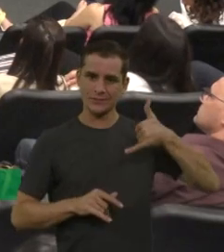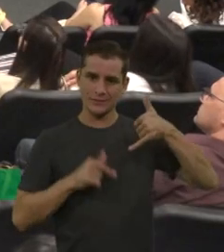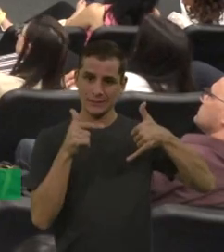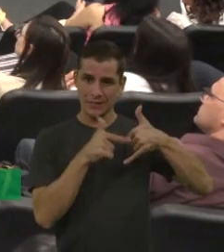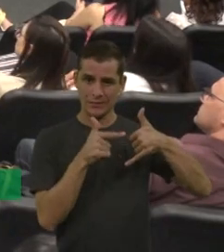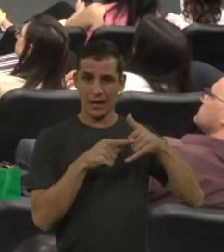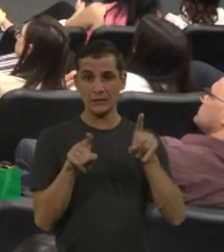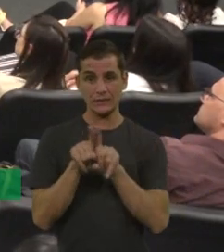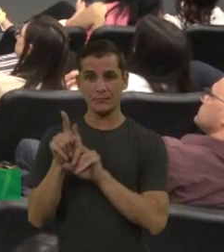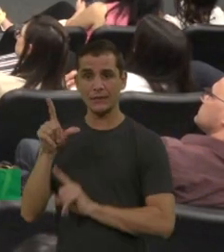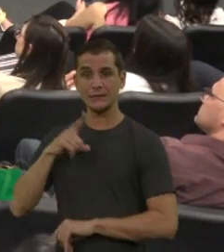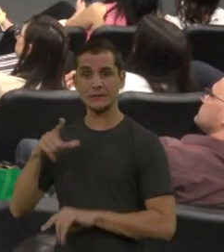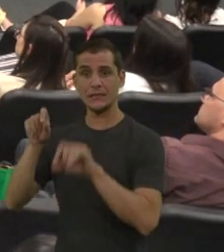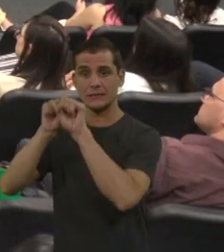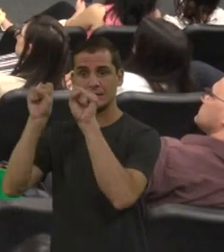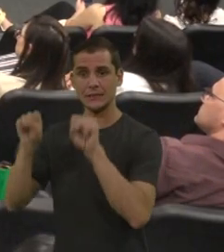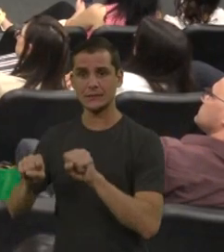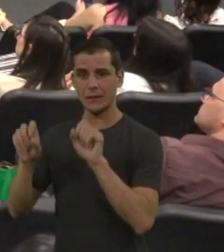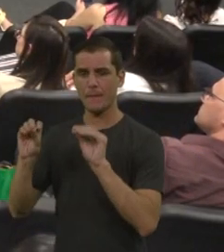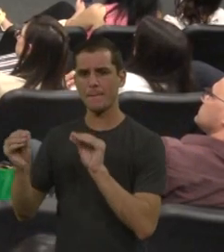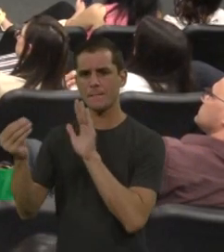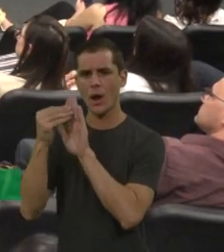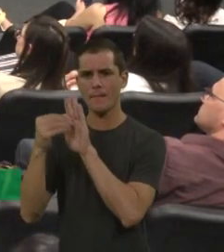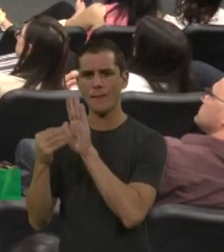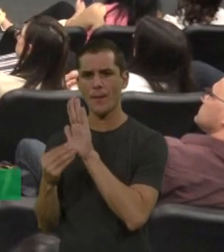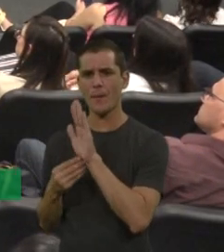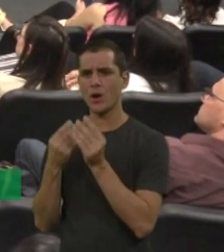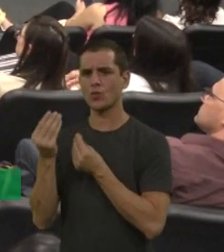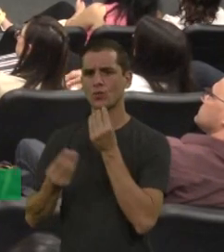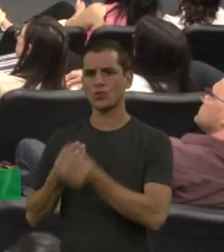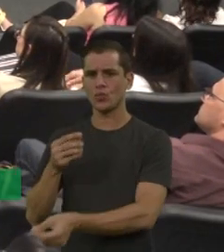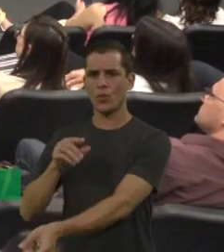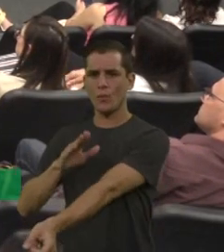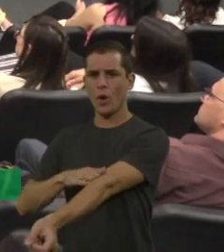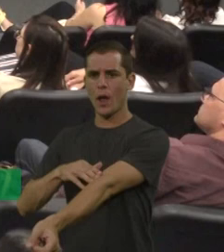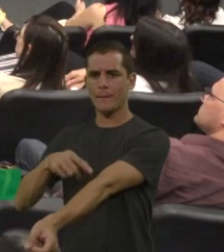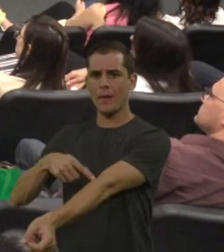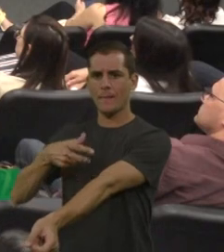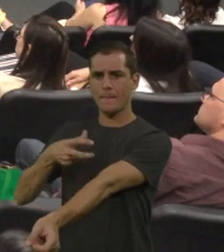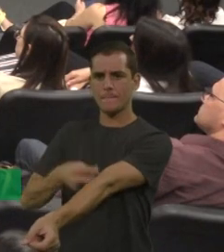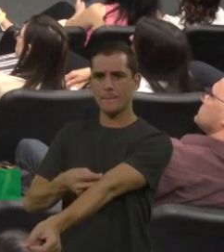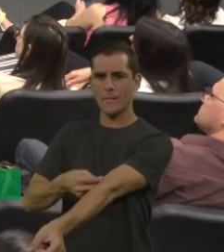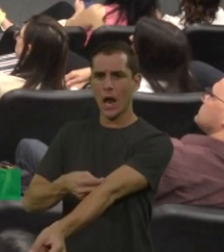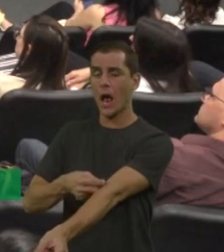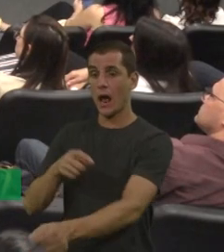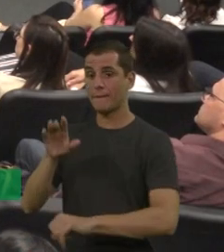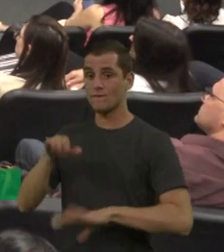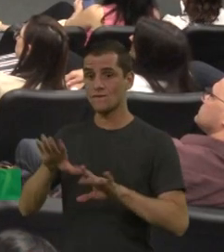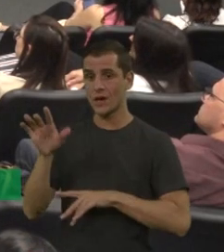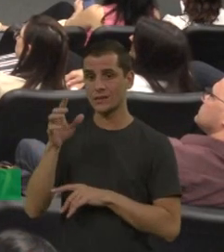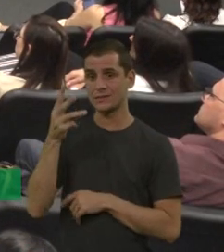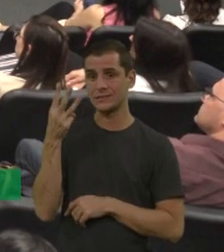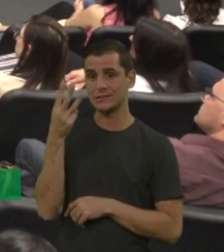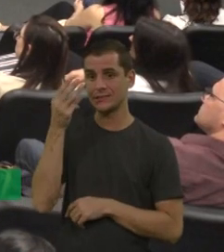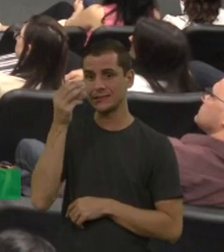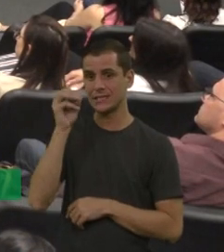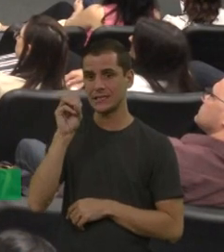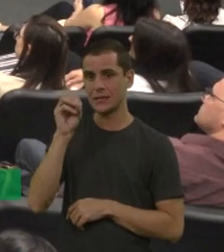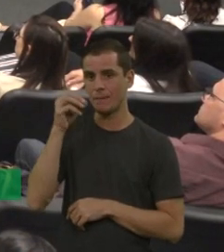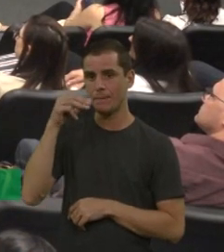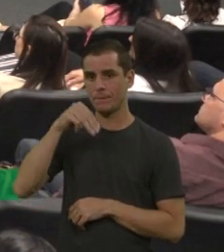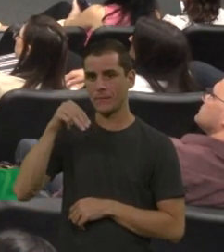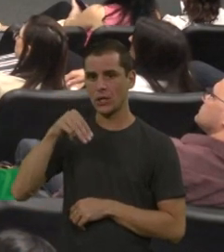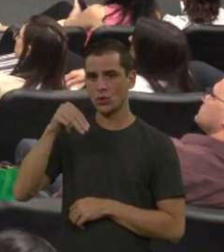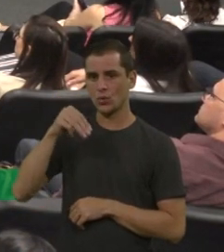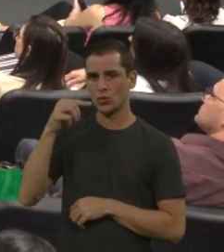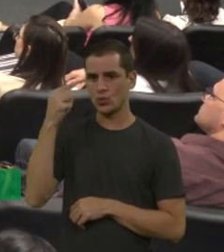esquema é intravenoso, porque, em média, se perde uns 30 minutos por dia, os mais